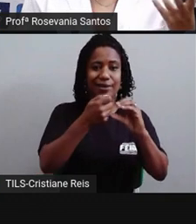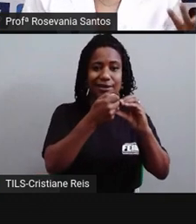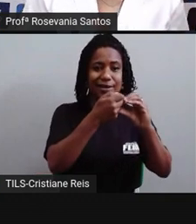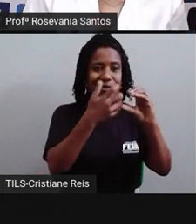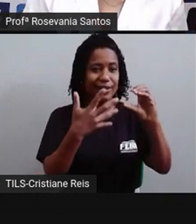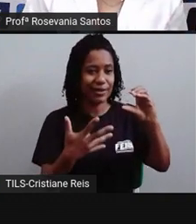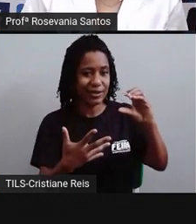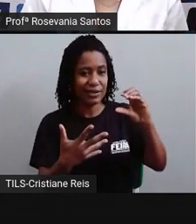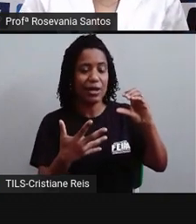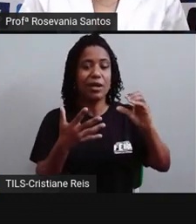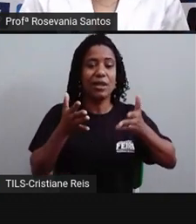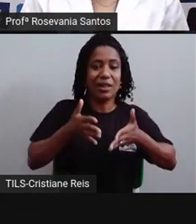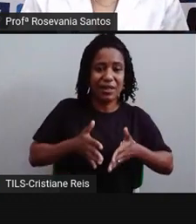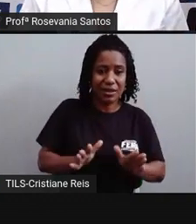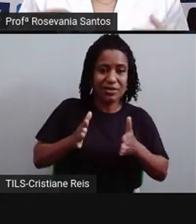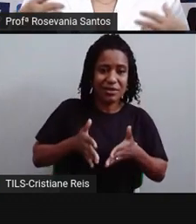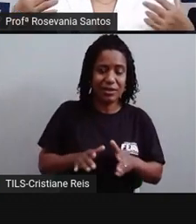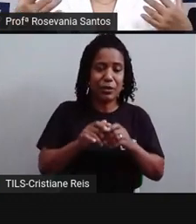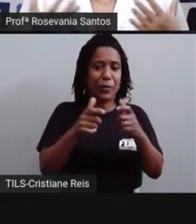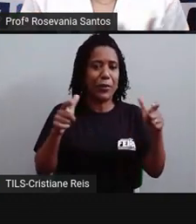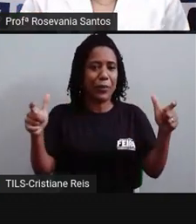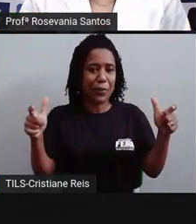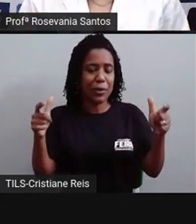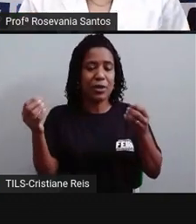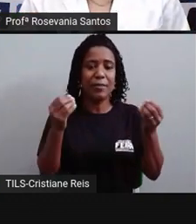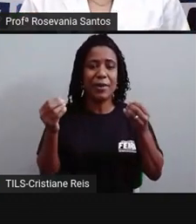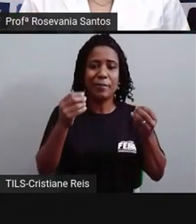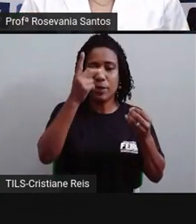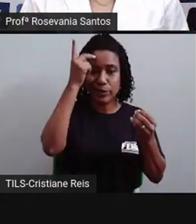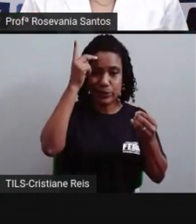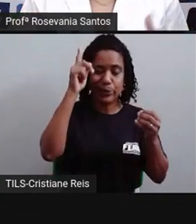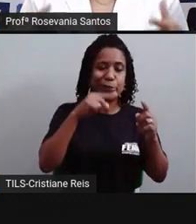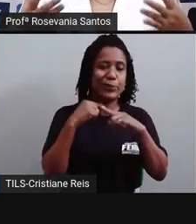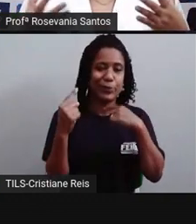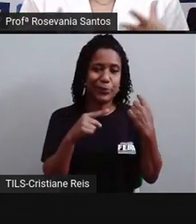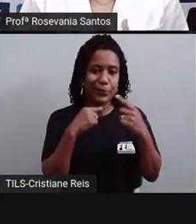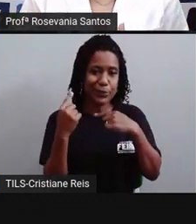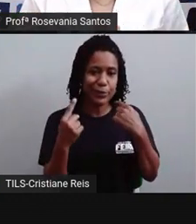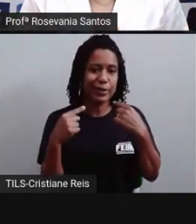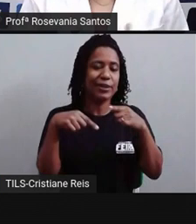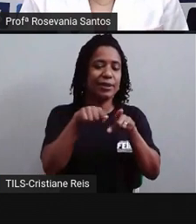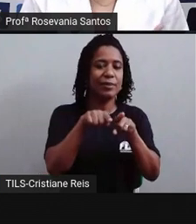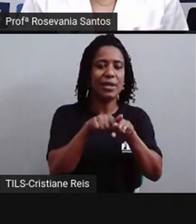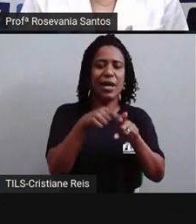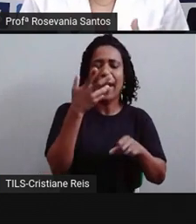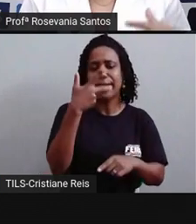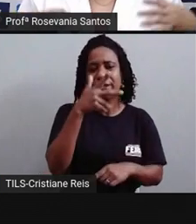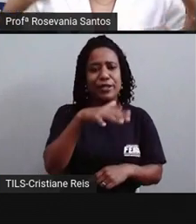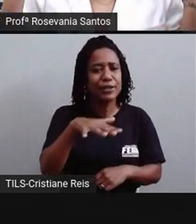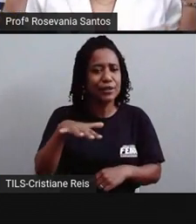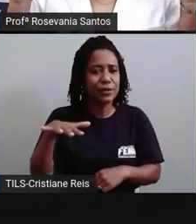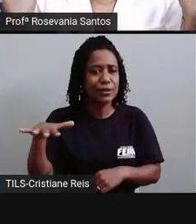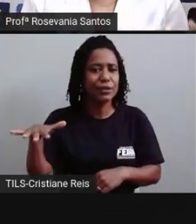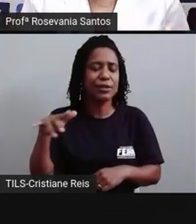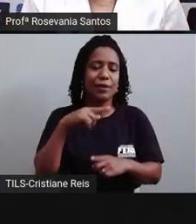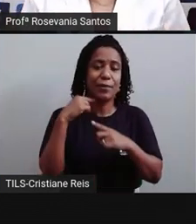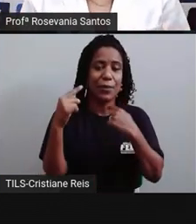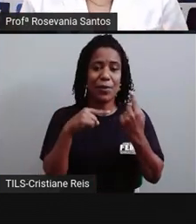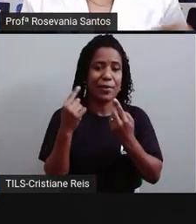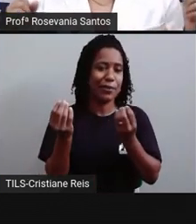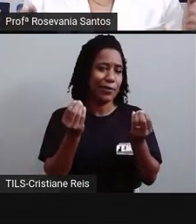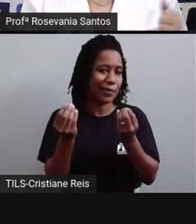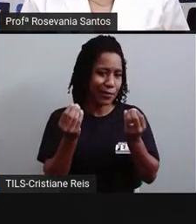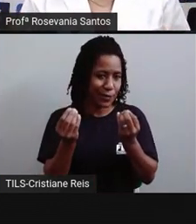de natalidade, taxa de mortalidade, a mortalidade infantil, essa densidade demográfica? Então, são